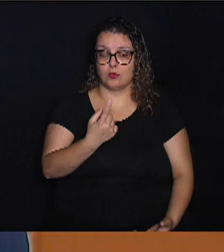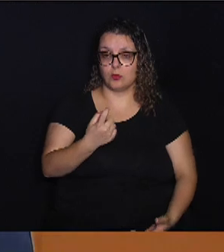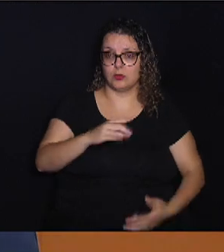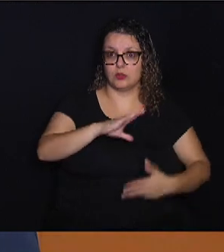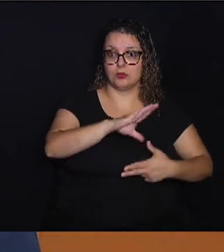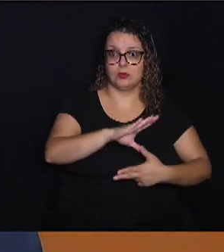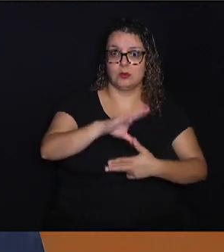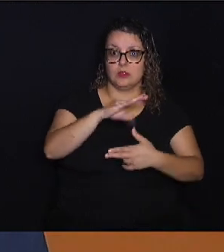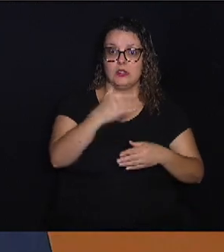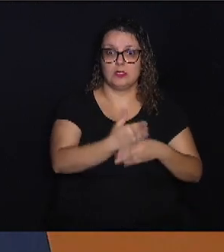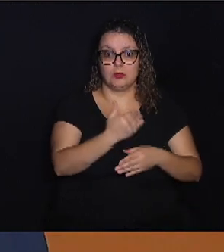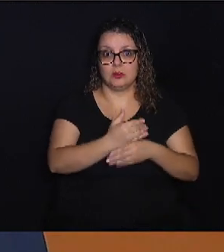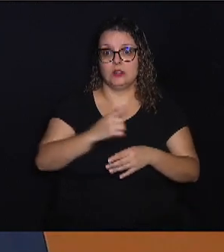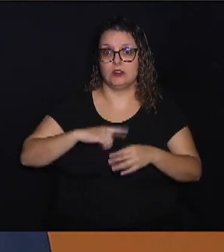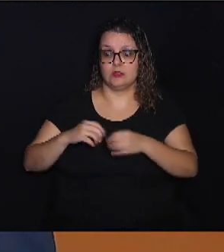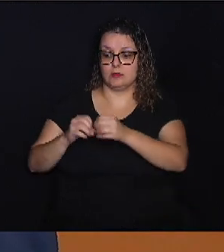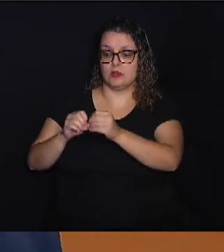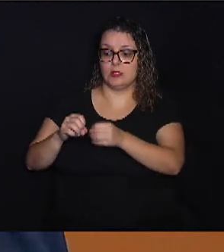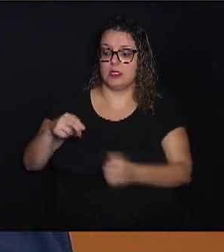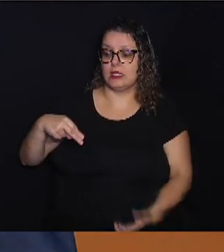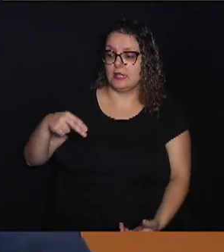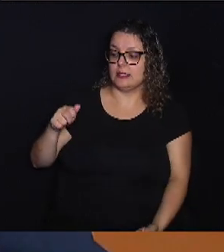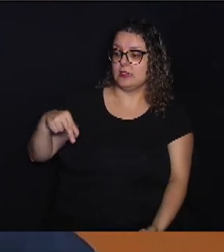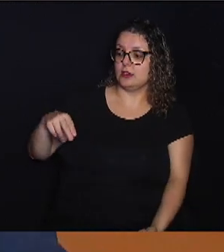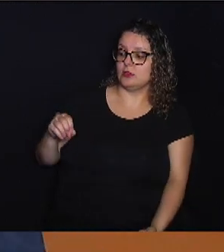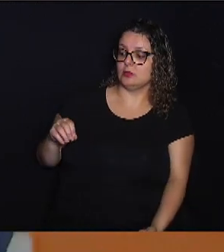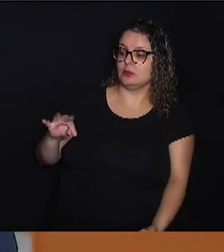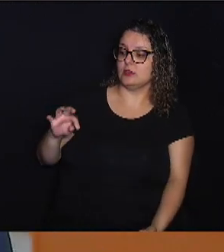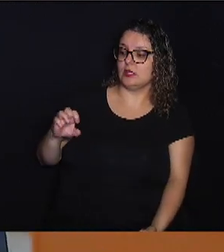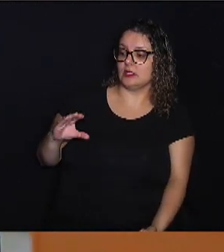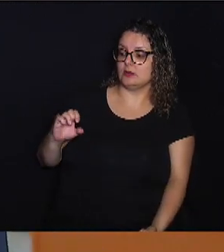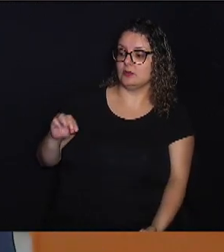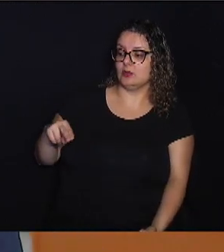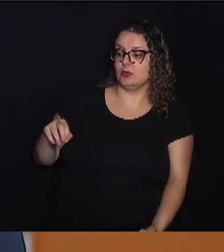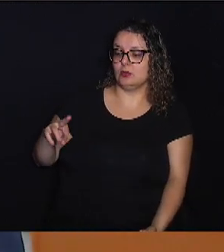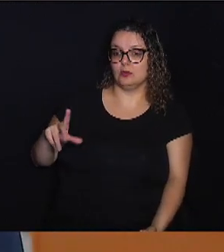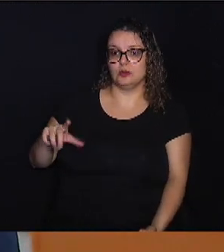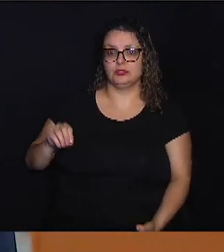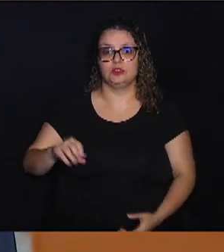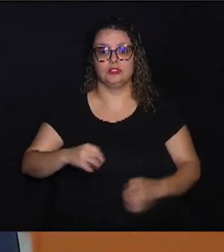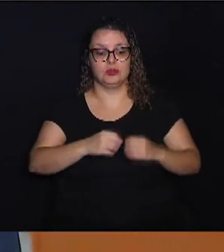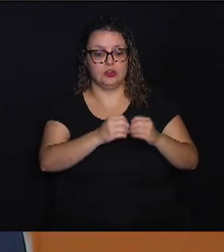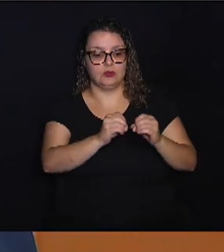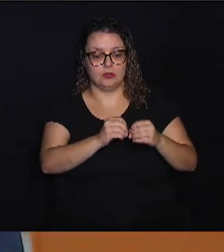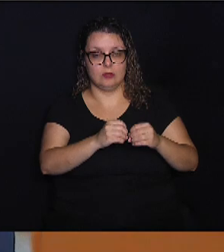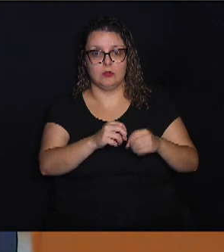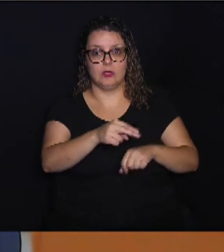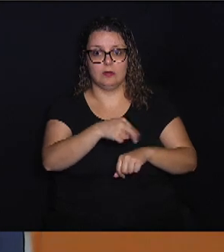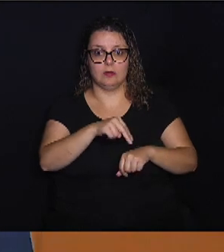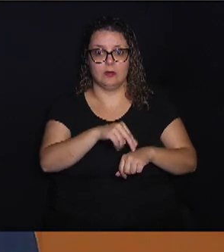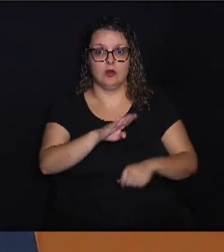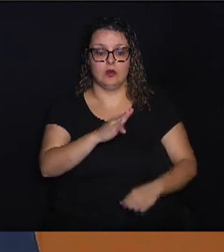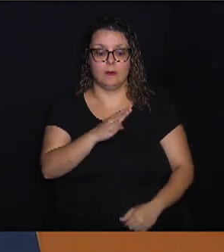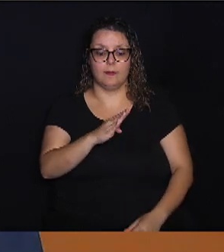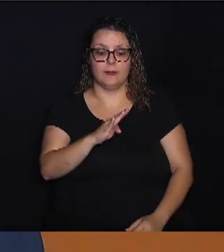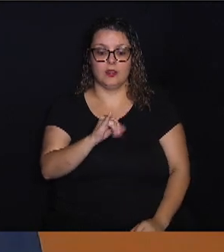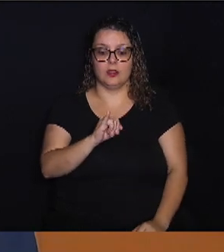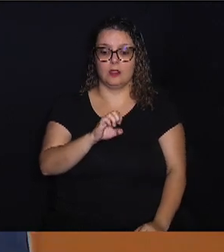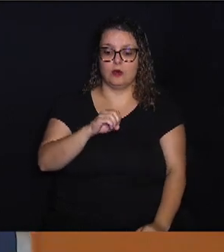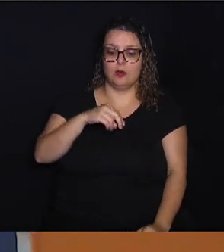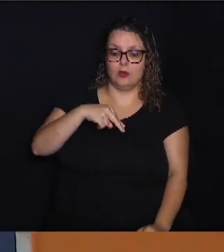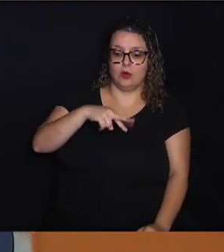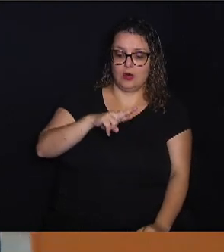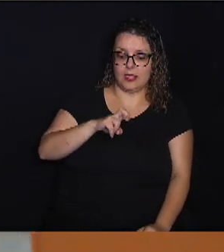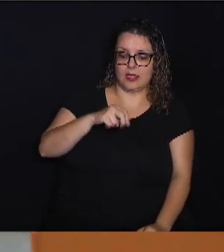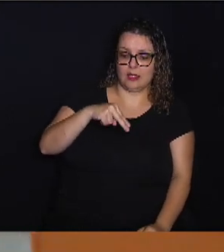construído. Tem um laboratório de nanotecnologia, tem um laboratório nacional de biorrenováveis, um